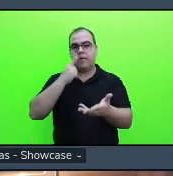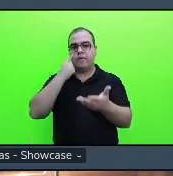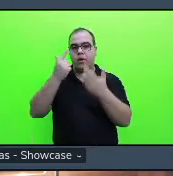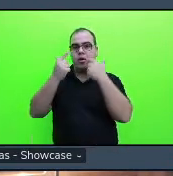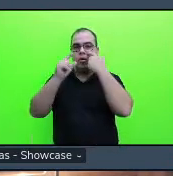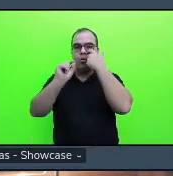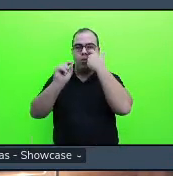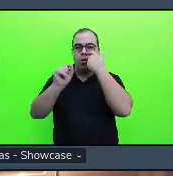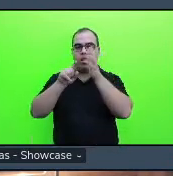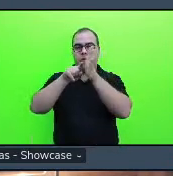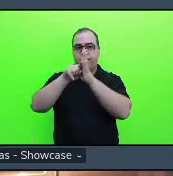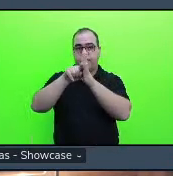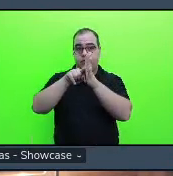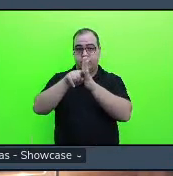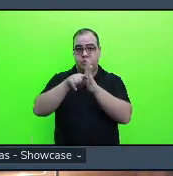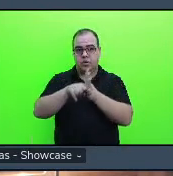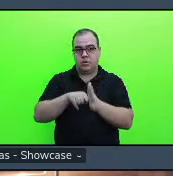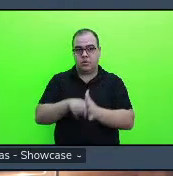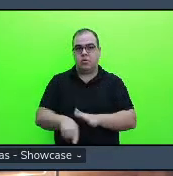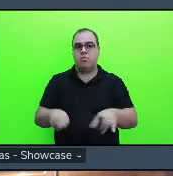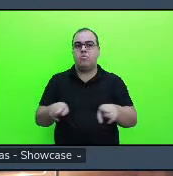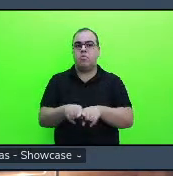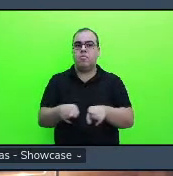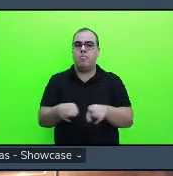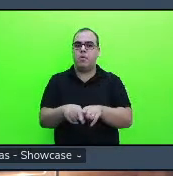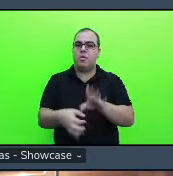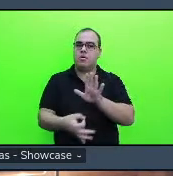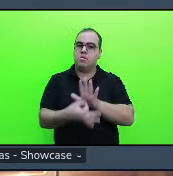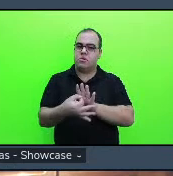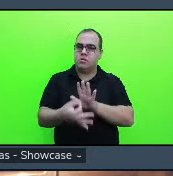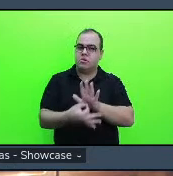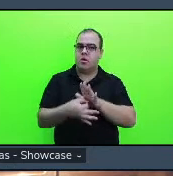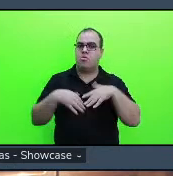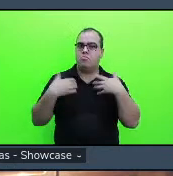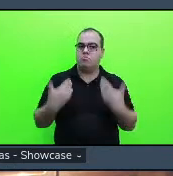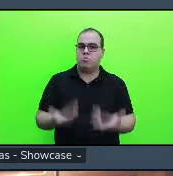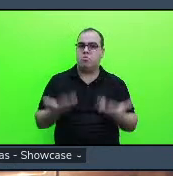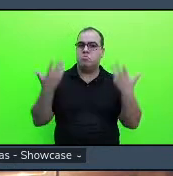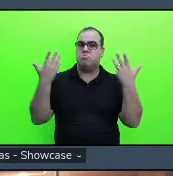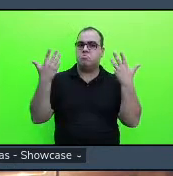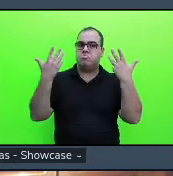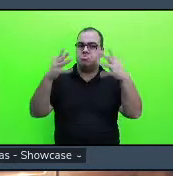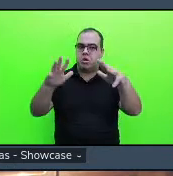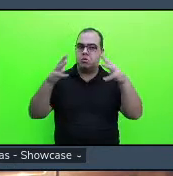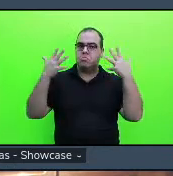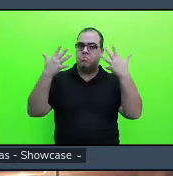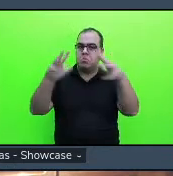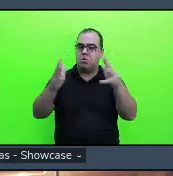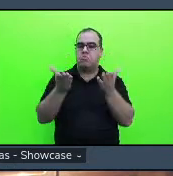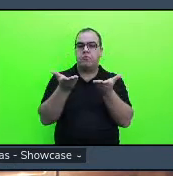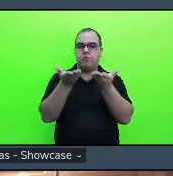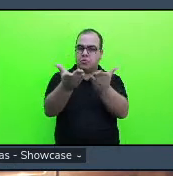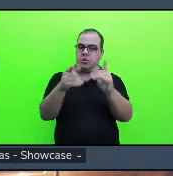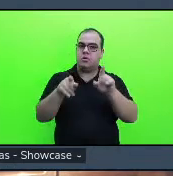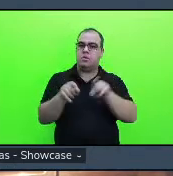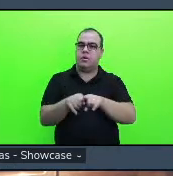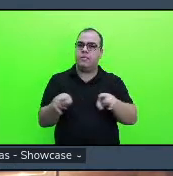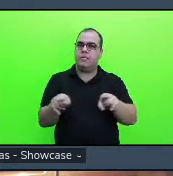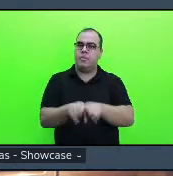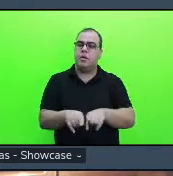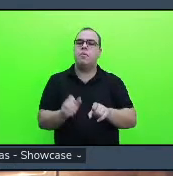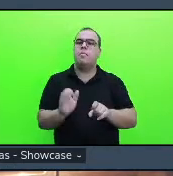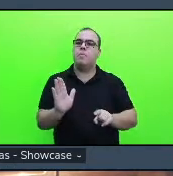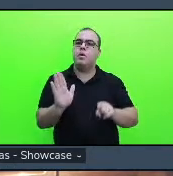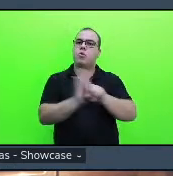criticidade também né então queria parabenizar você por isso também e perguntar para você se vocês